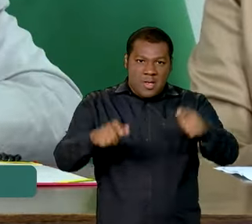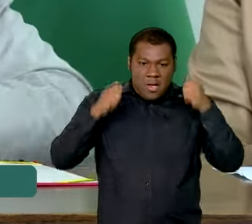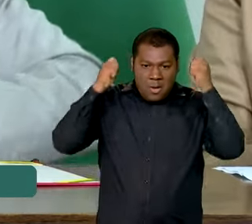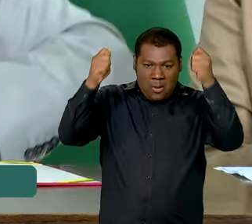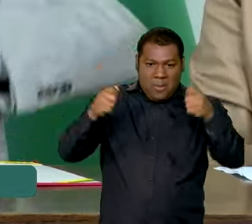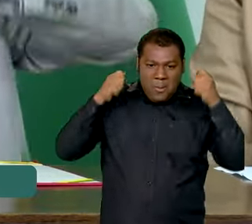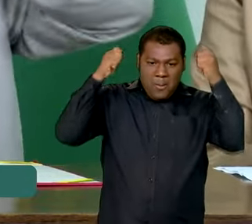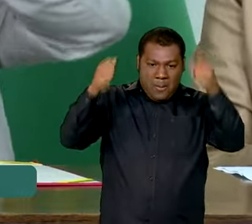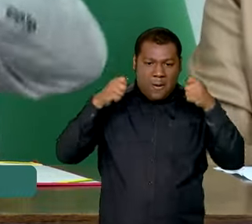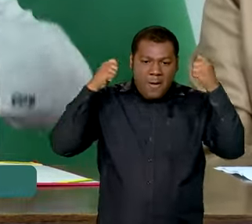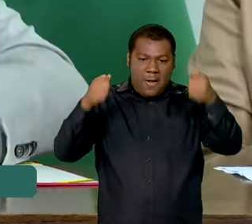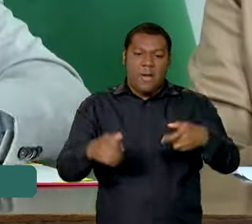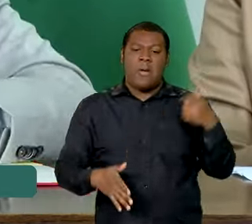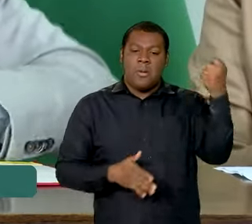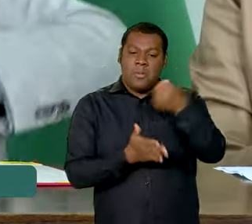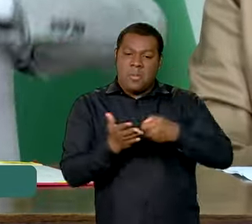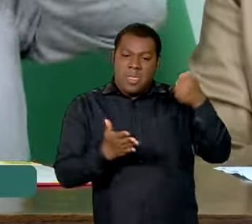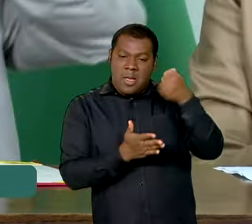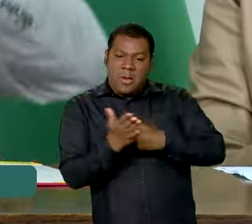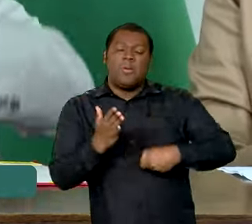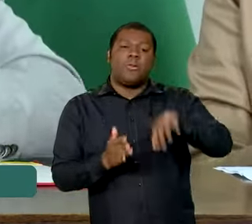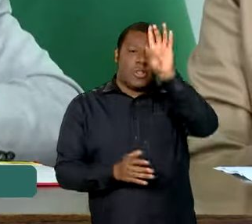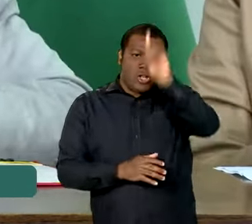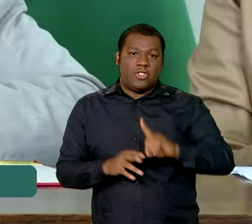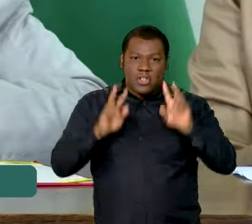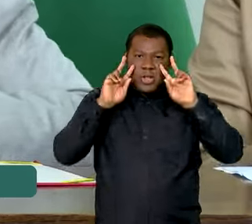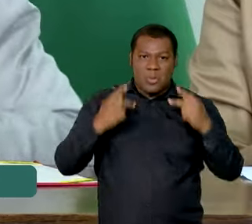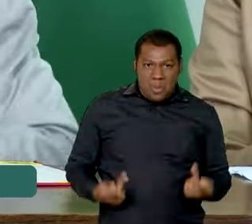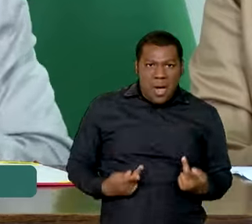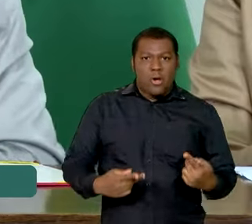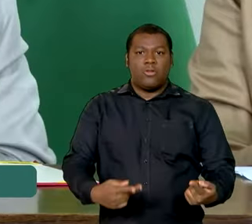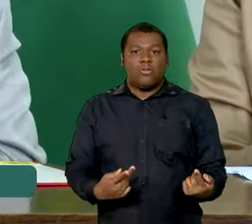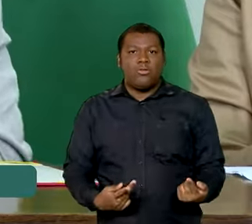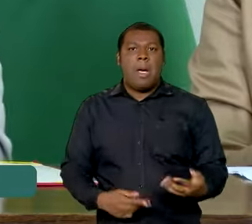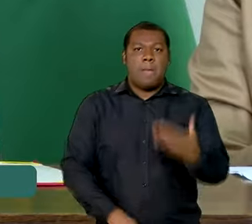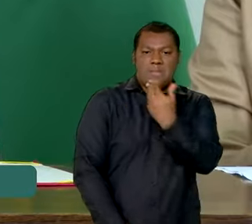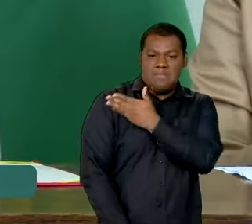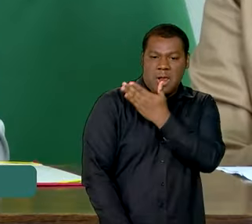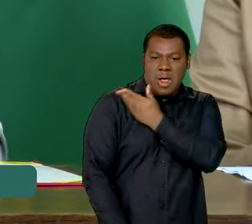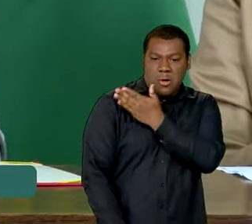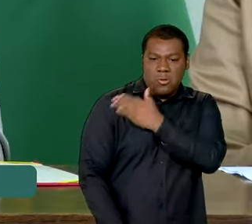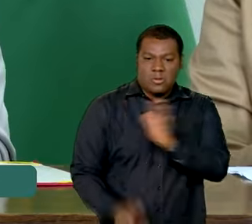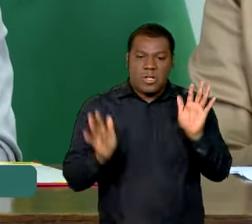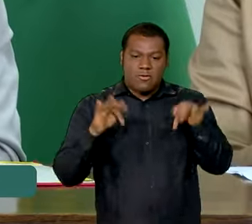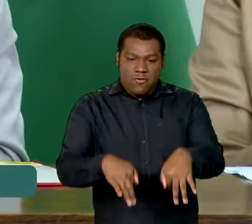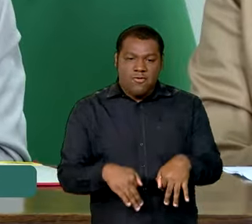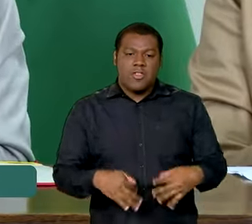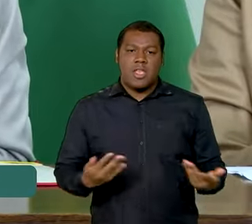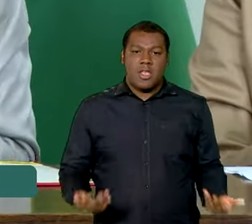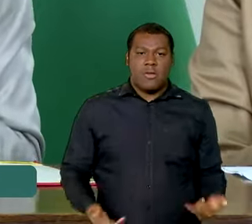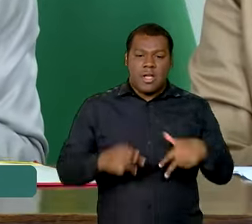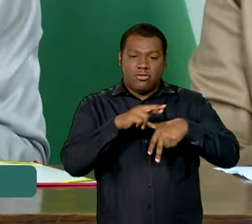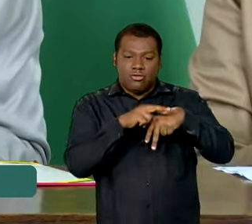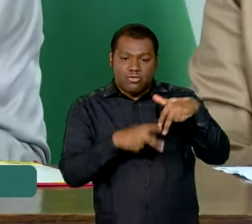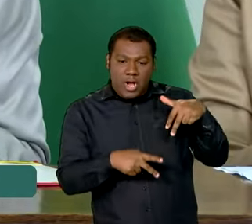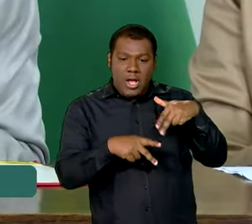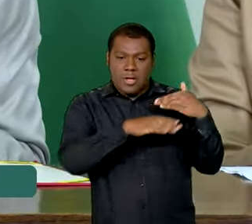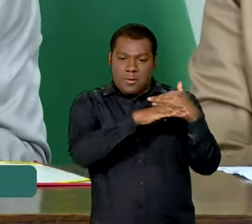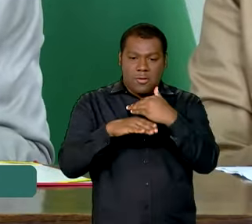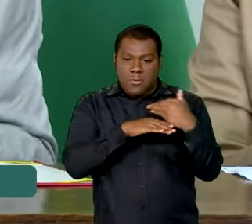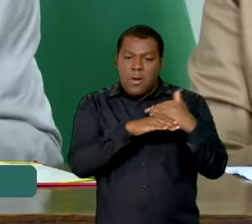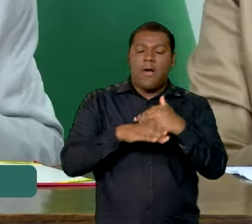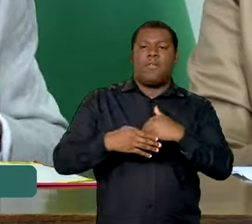direitos humanos, de luta contra o preconceito, contra a homofobia, ou seja, defesa de gênero. Ou seja, os blocos estão